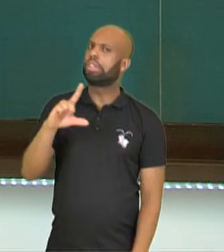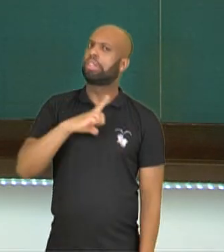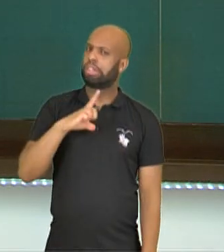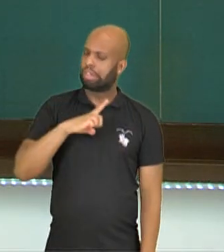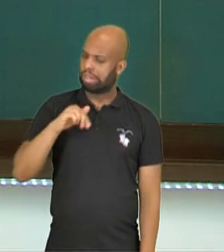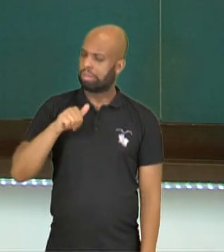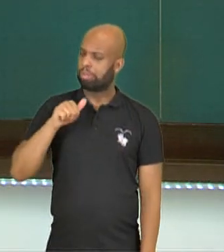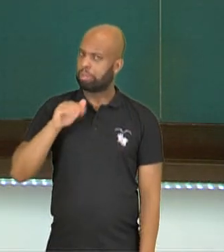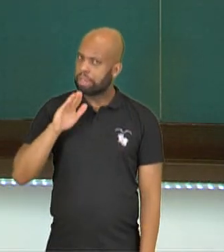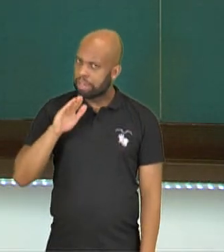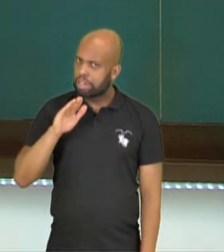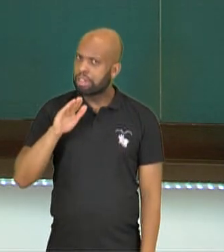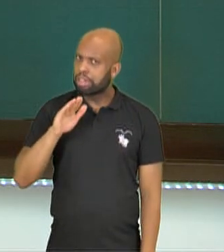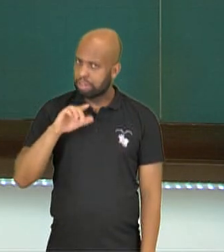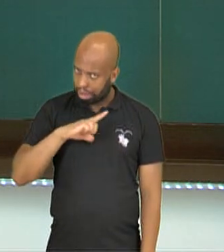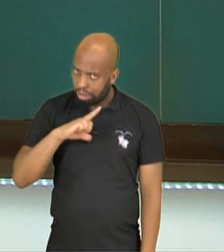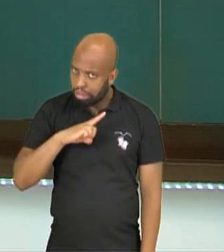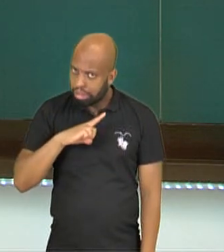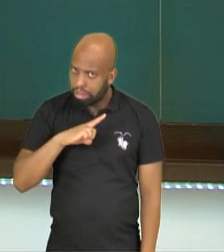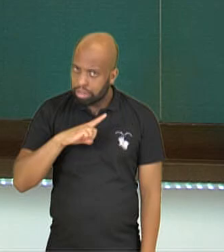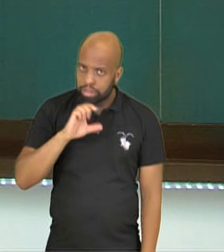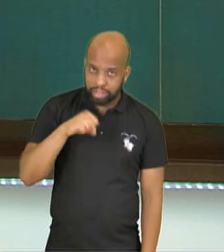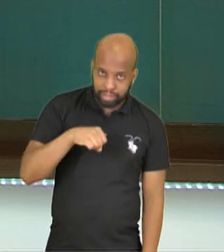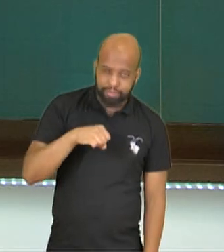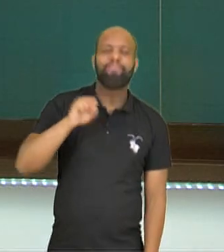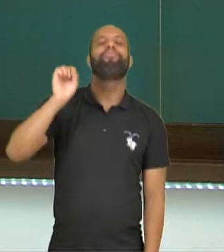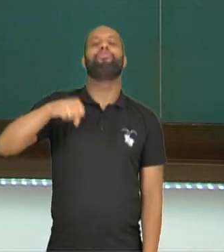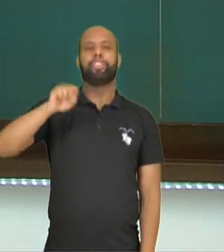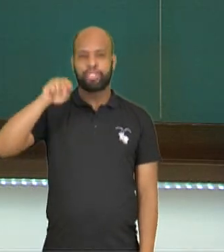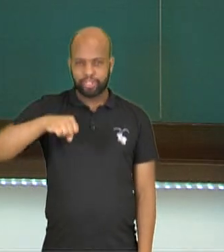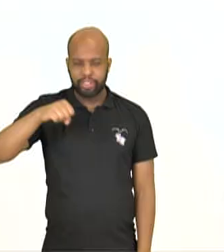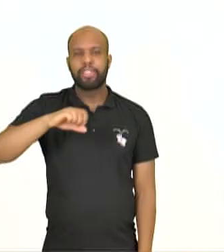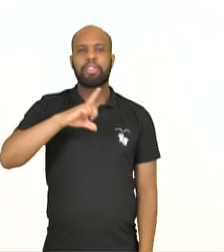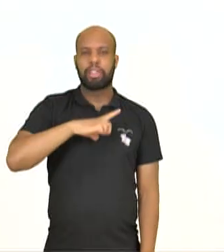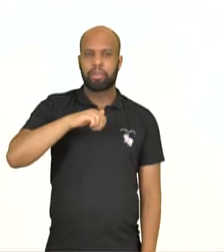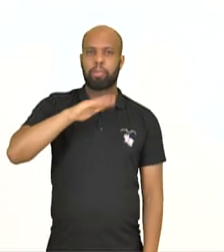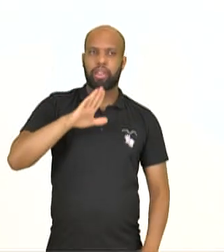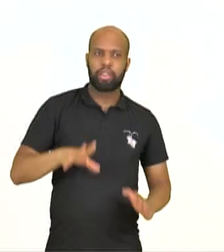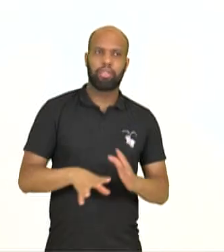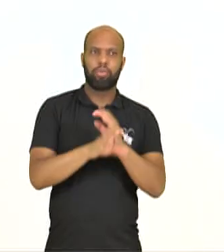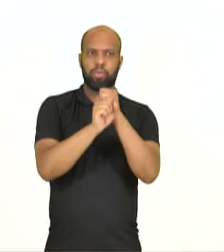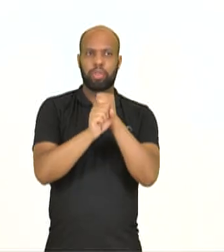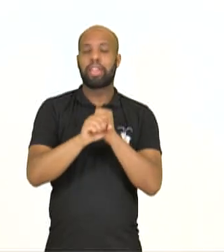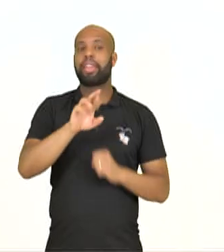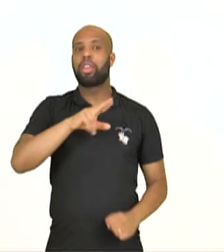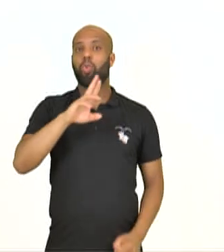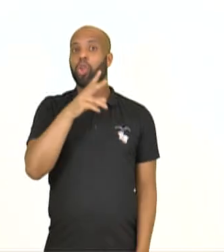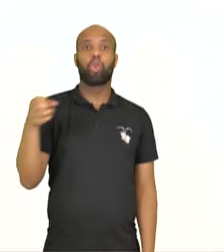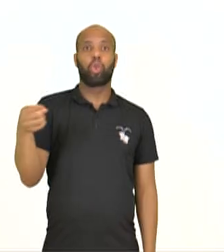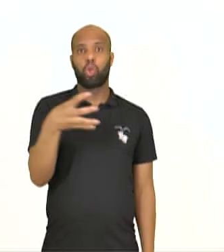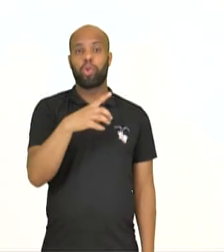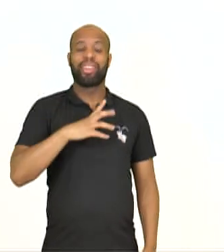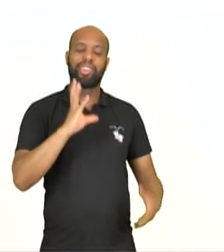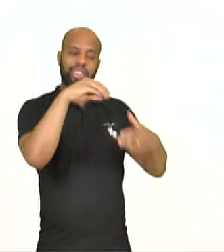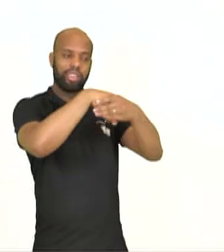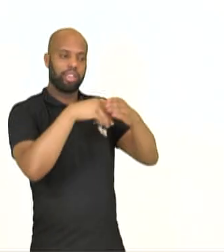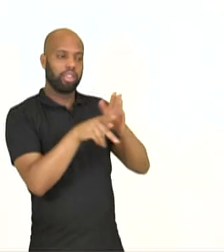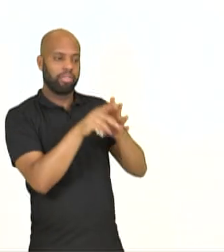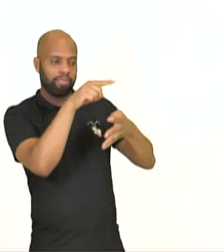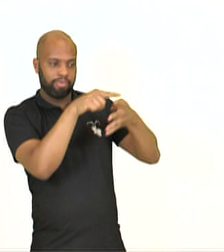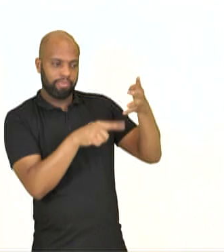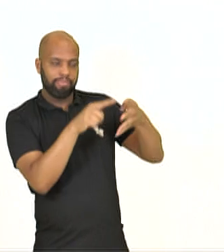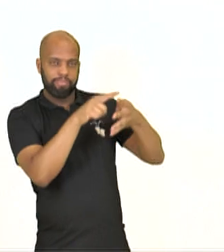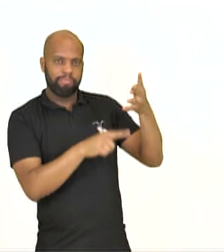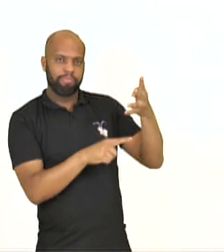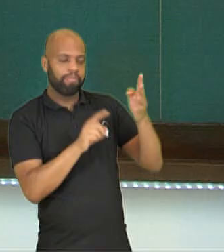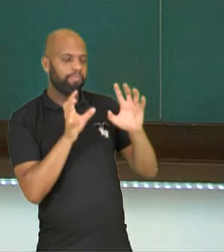será? O que você acha? Sim, existe sim. Na verdade elas não são uma nova operação. Elas